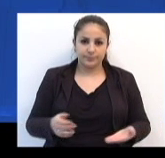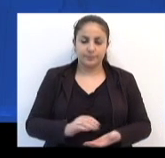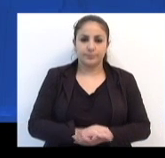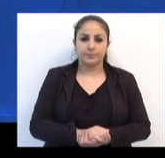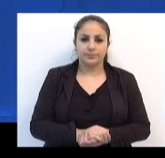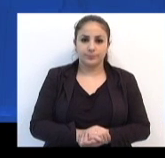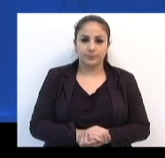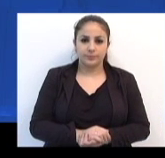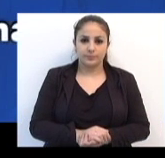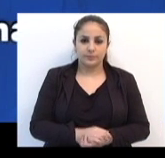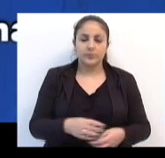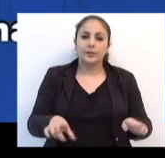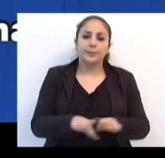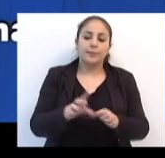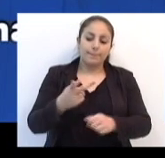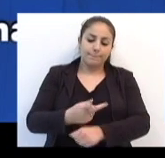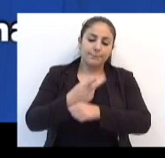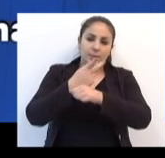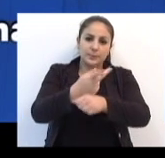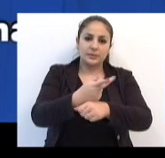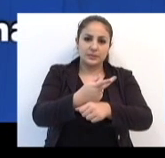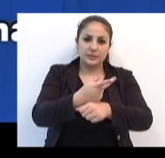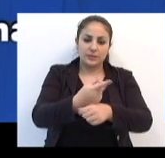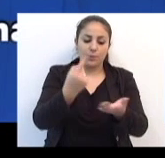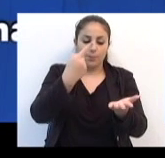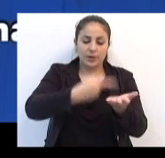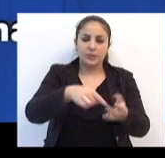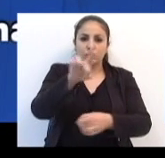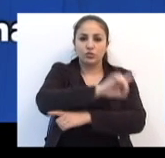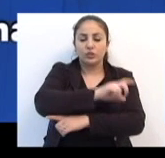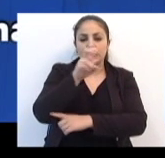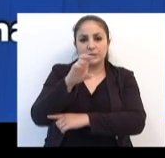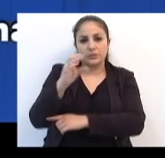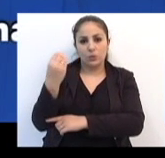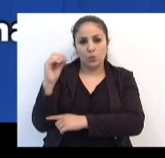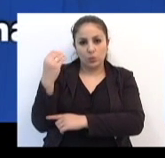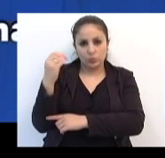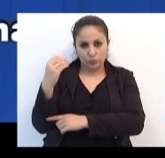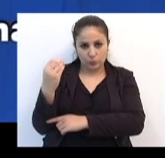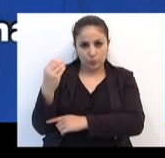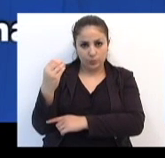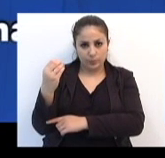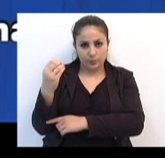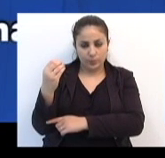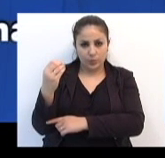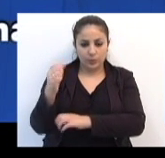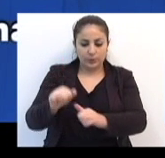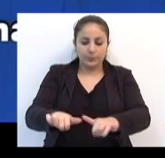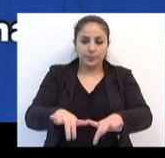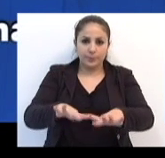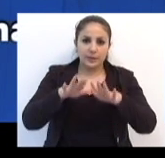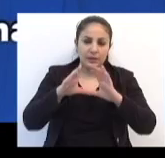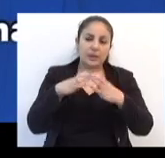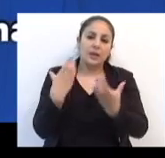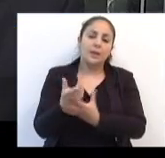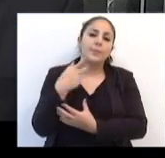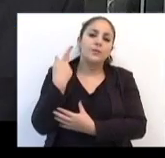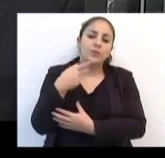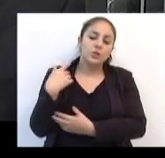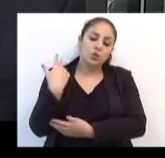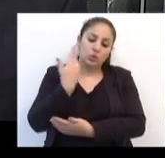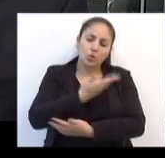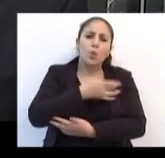.br. A premiação está marcada para o dia 5 de outubro, no plenário da Câmara de Vereadores.